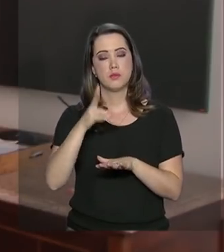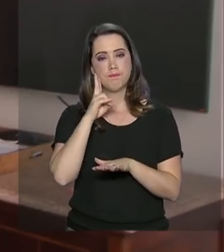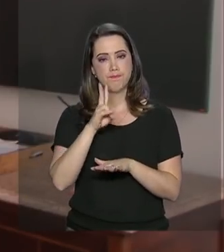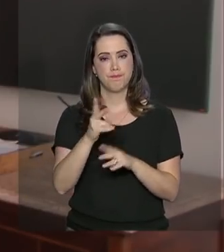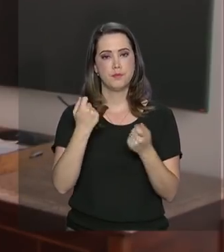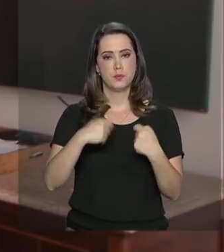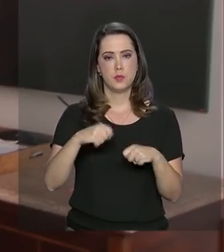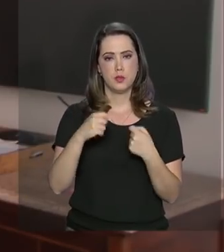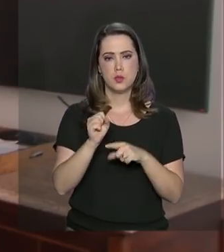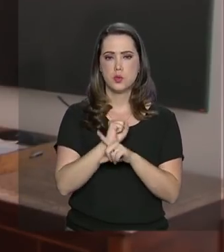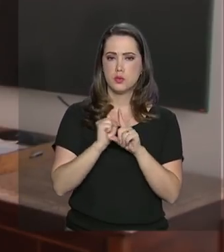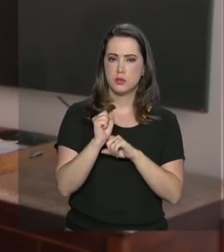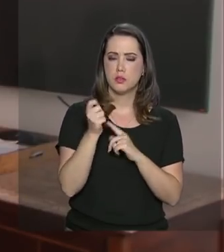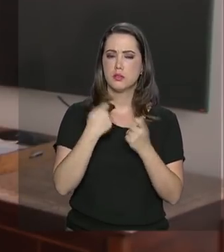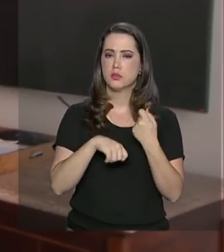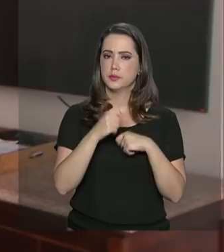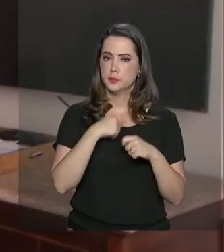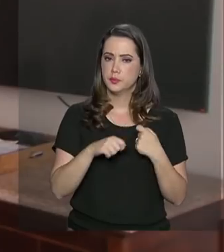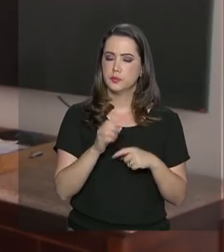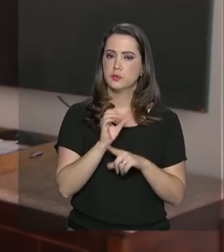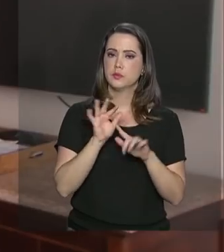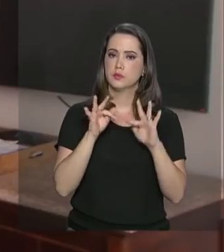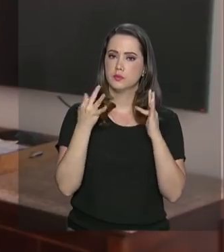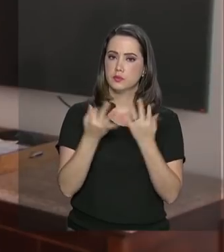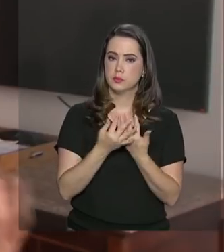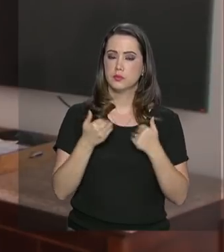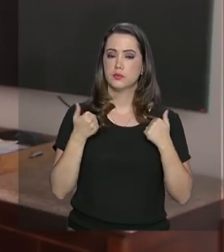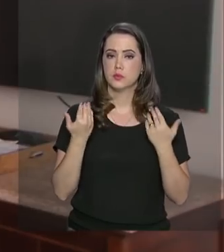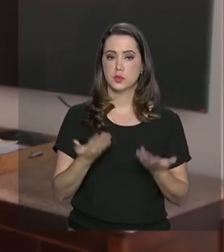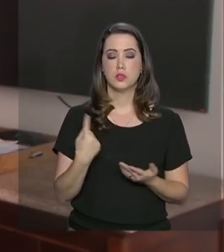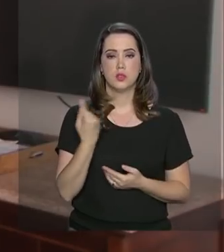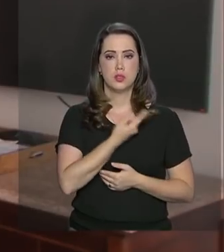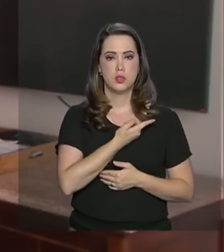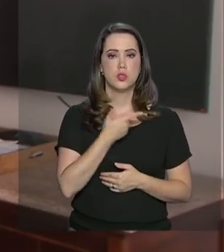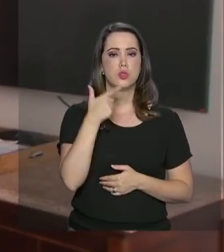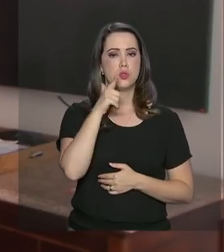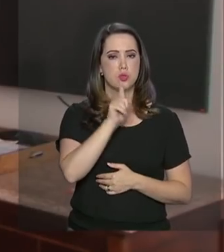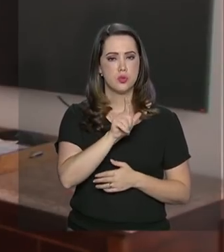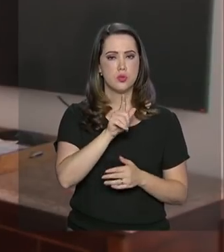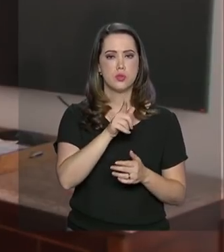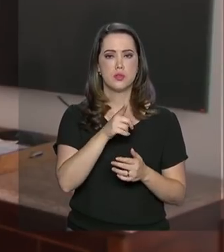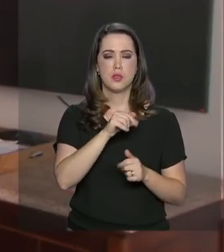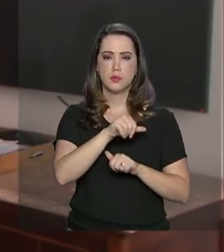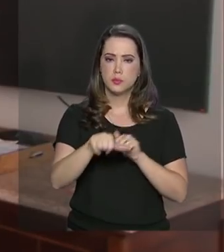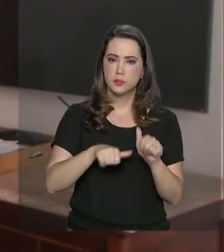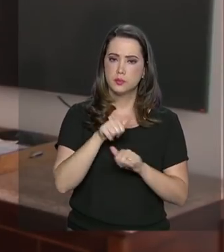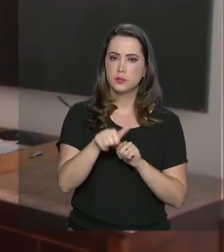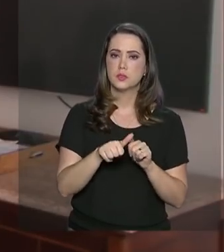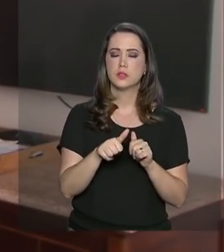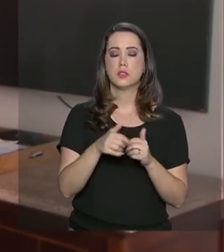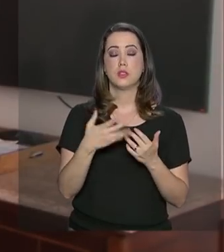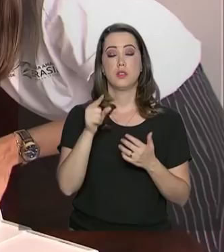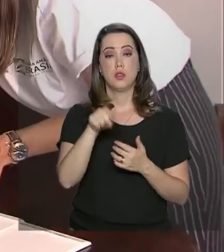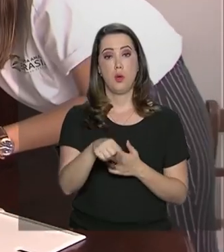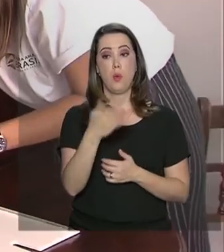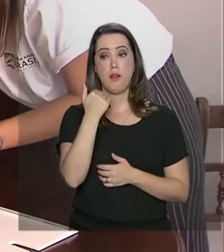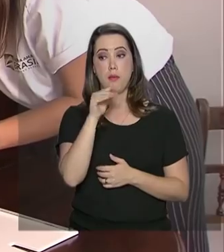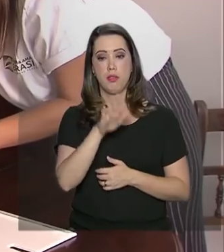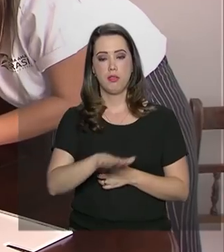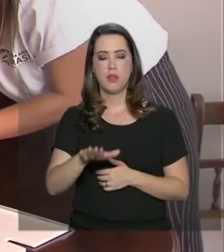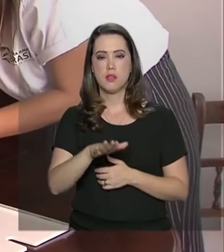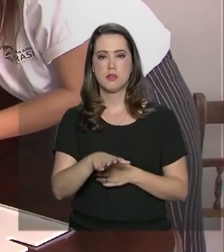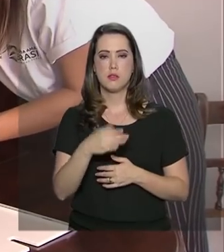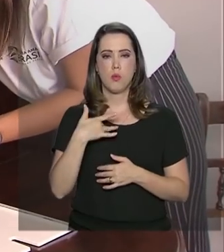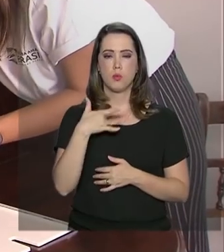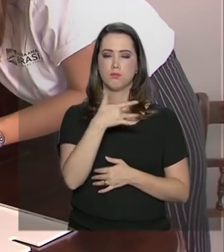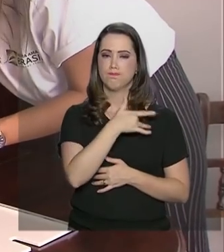informações socioeconômicas da família e a partir disso a gente consegue cruzar essas informações com o estado nutricional da criança. Além de